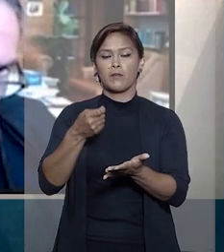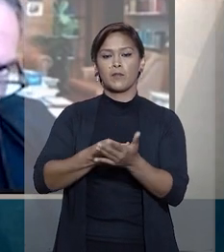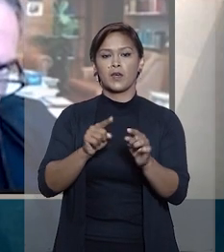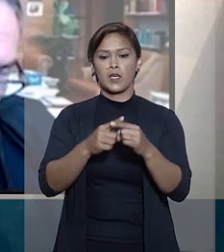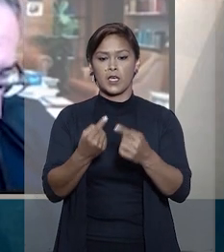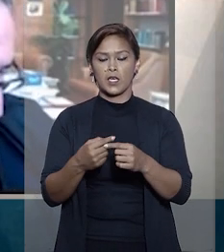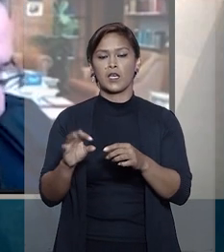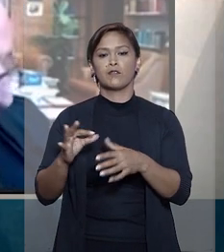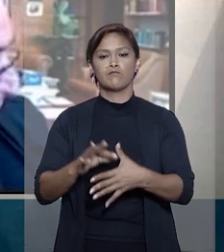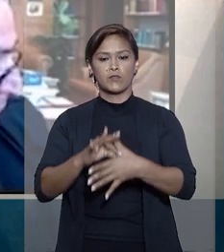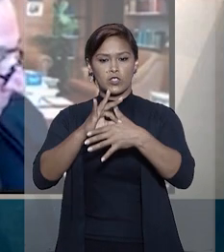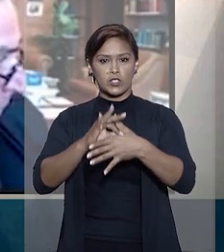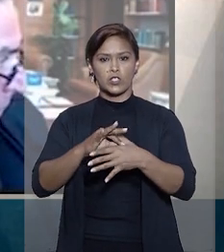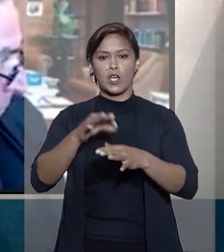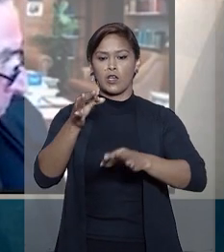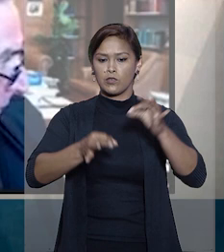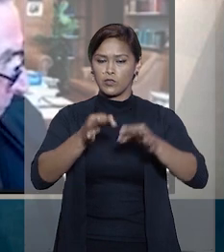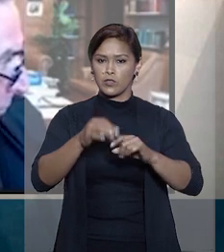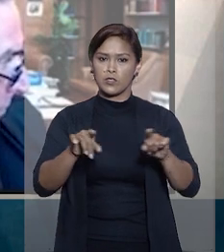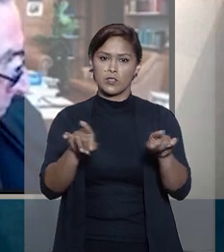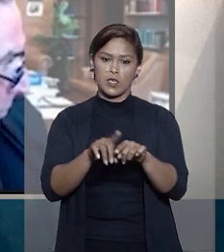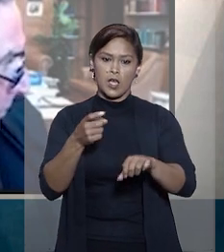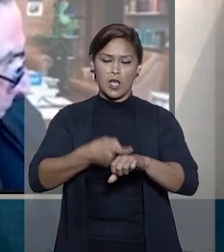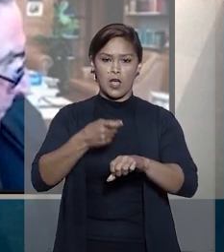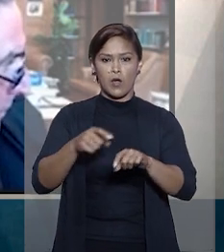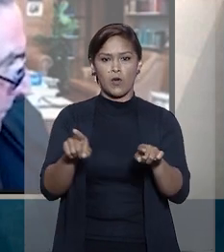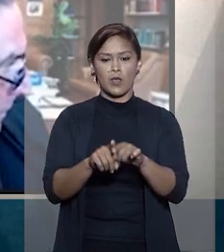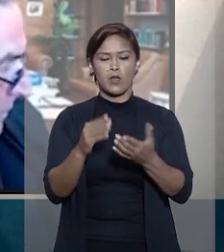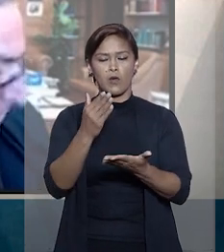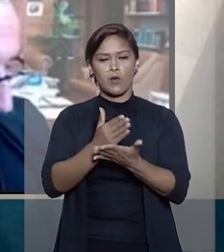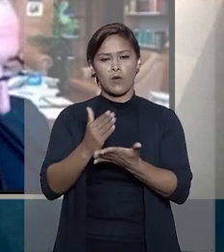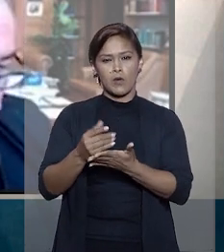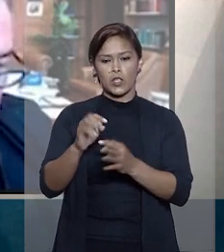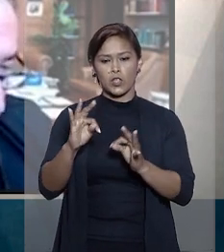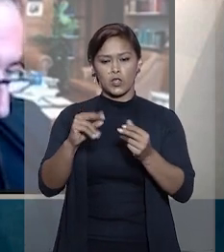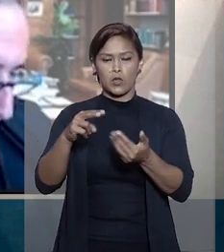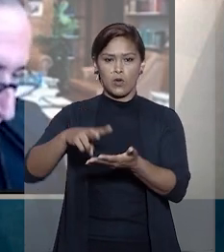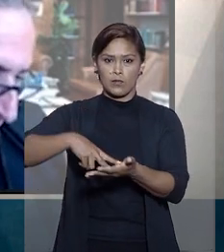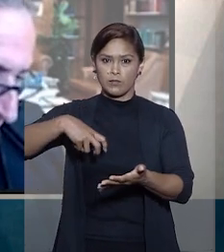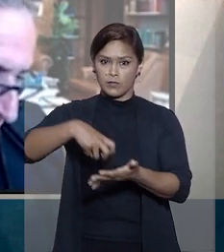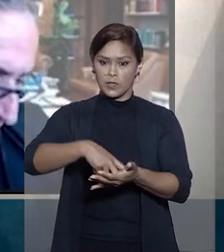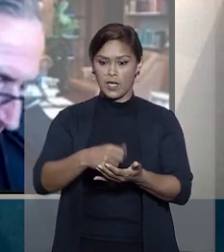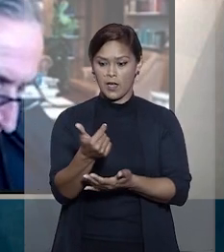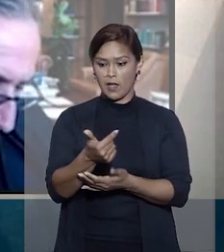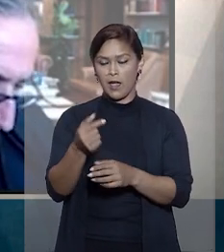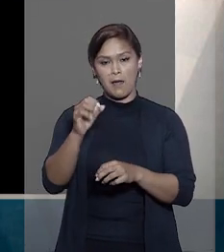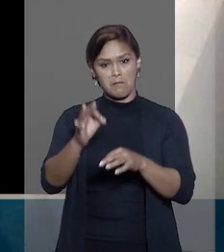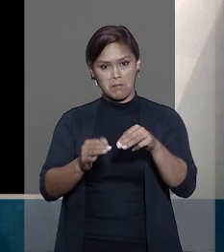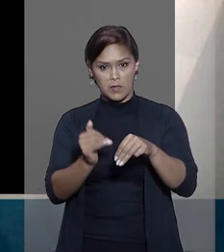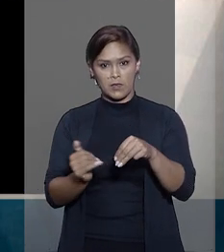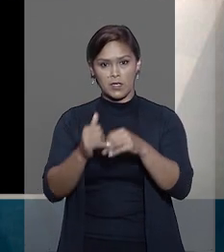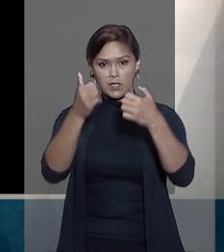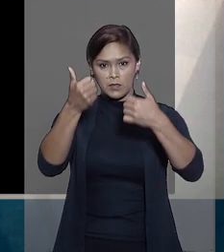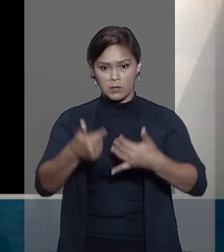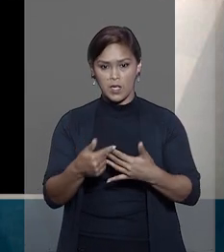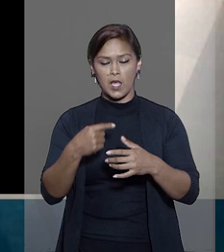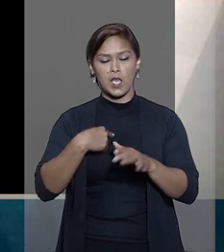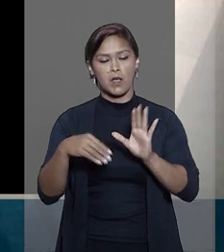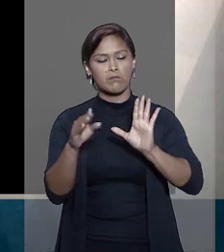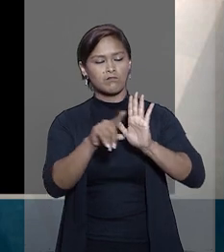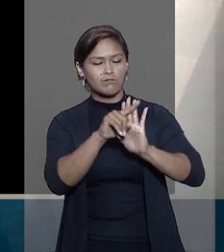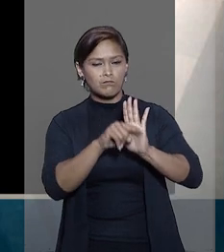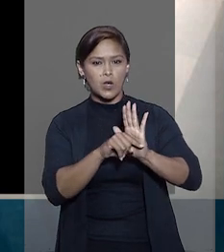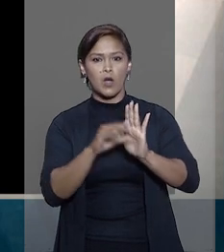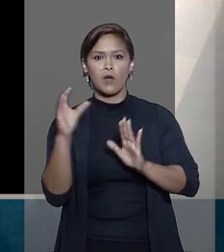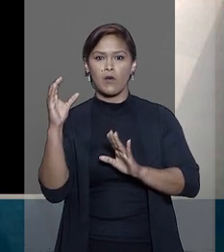na execução de título extrajudicial, quanto no cumprimento definitivo de sentença. Segundo a ministra, a medida se mostra um